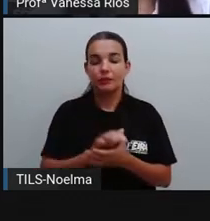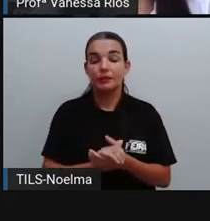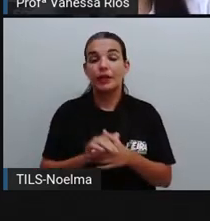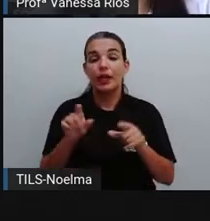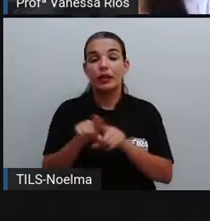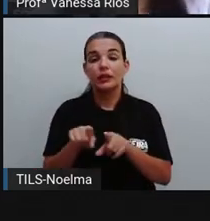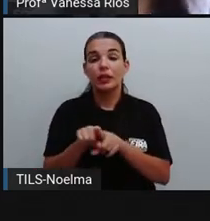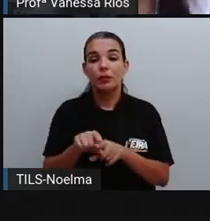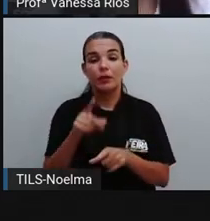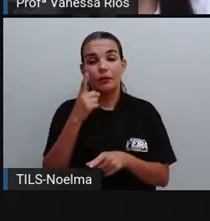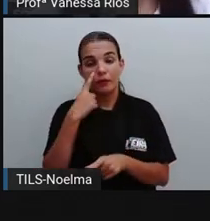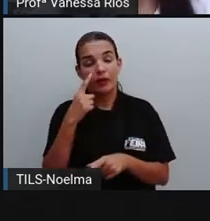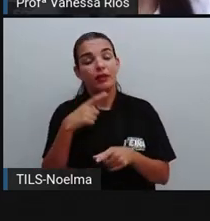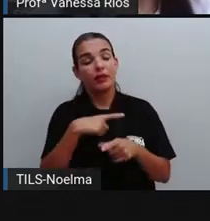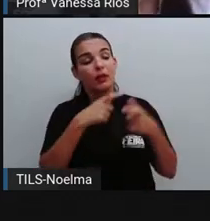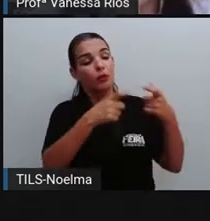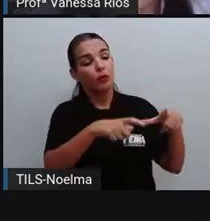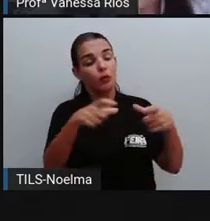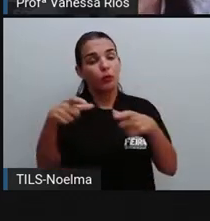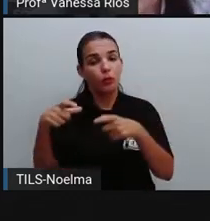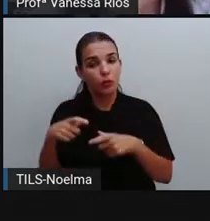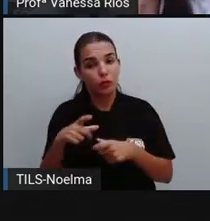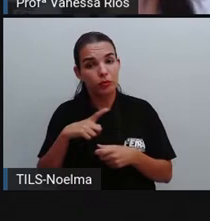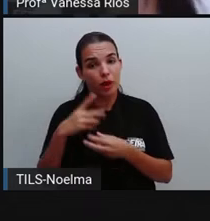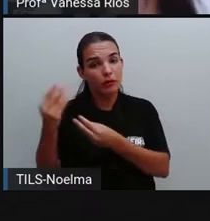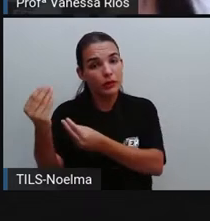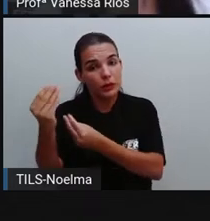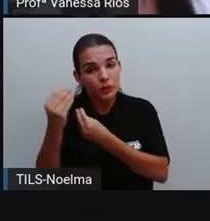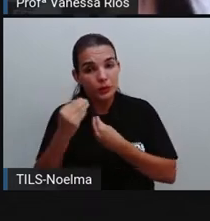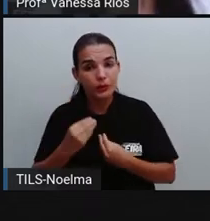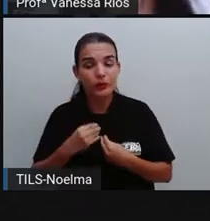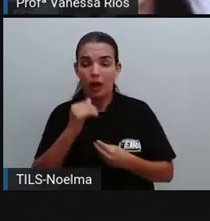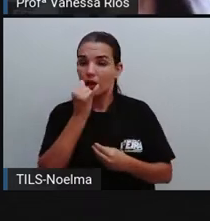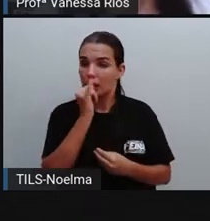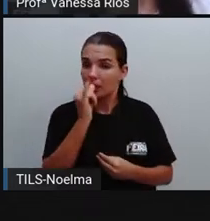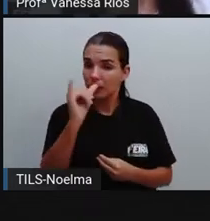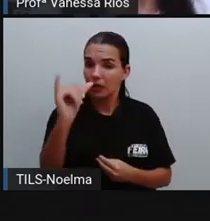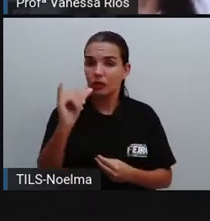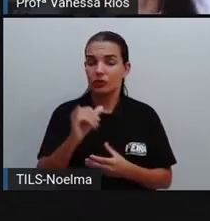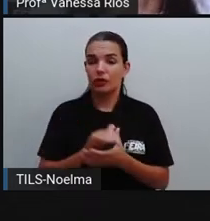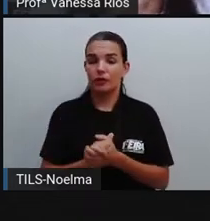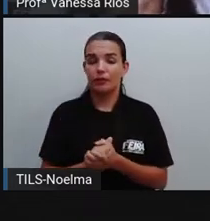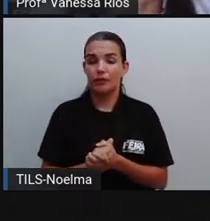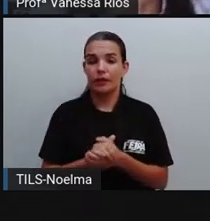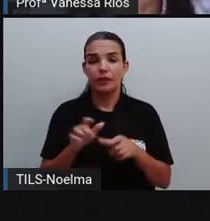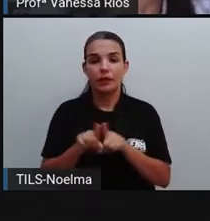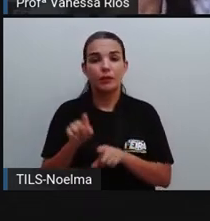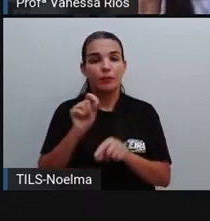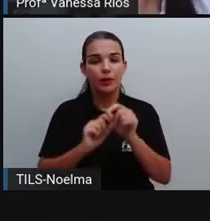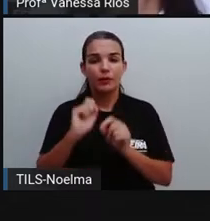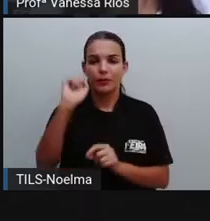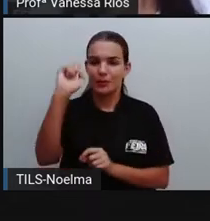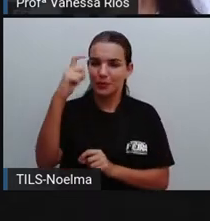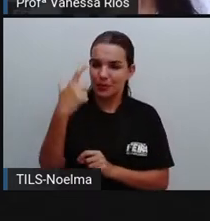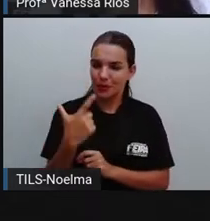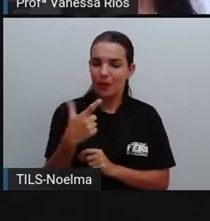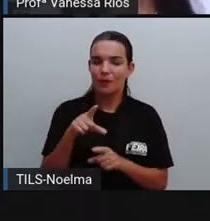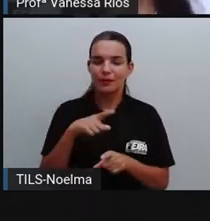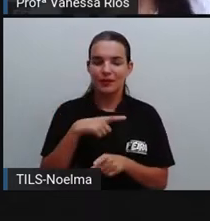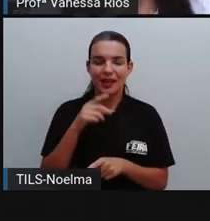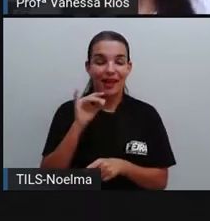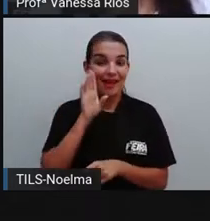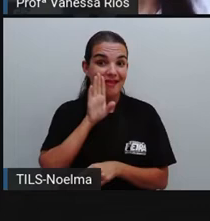outras fontes que podem nos oferecer energia, entre elas aí o sol, é muito